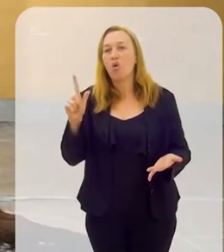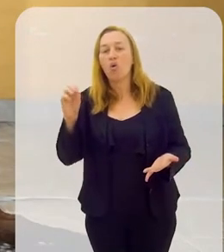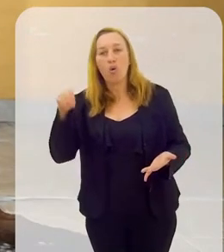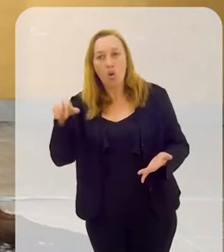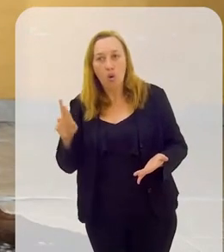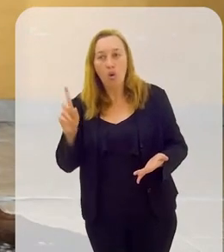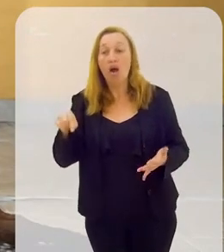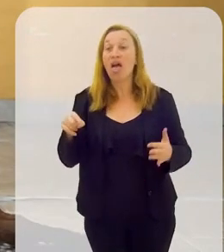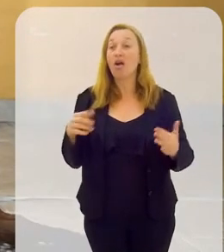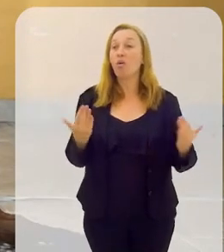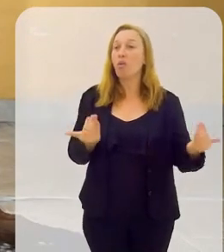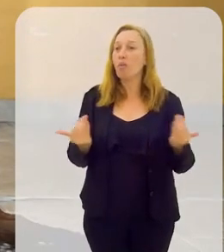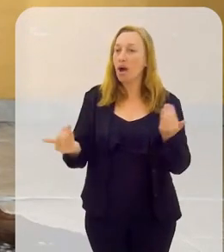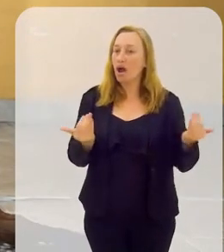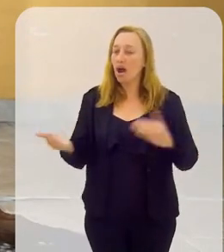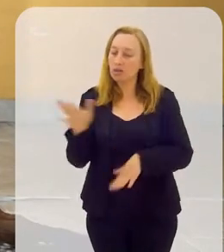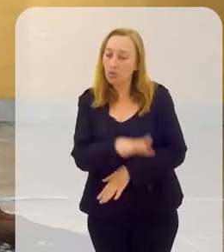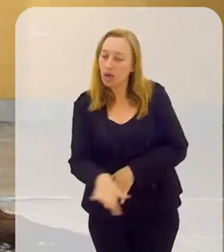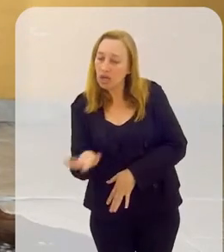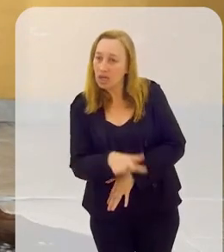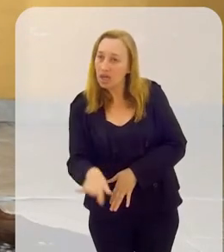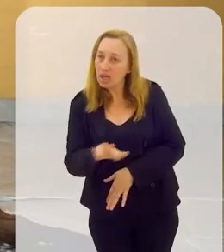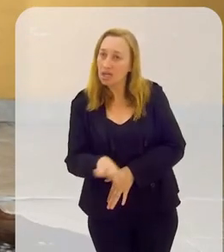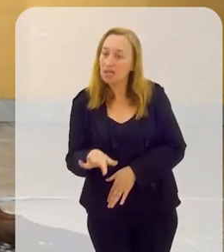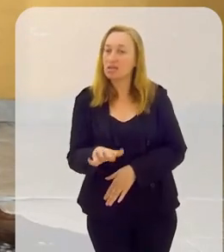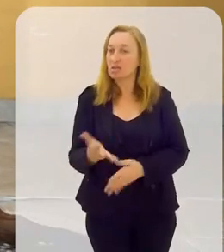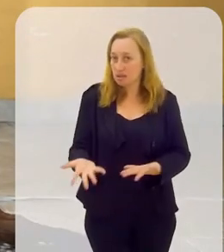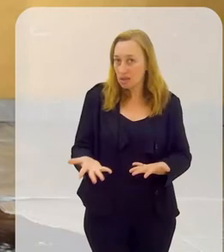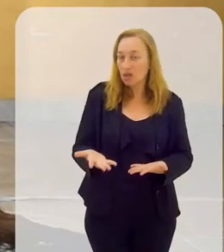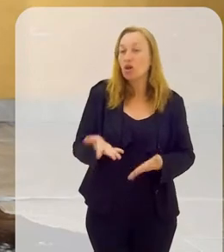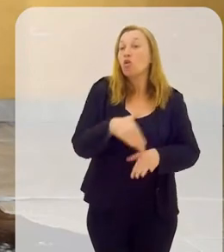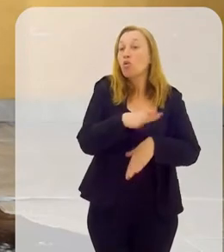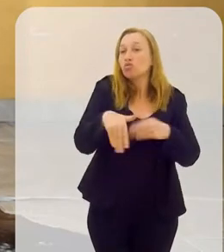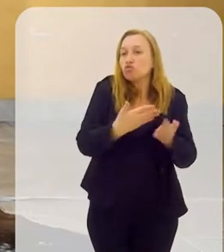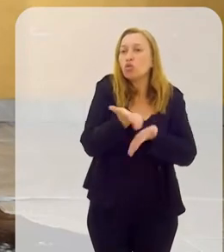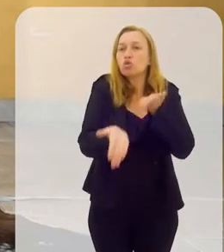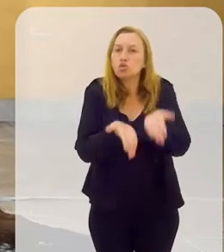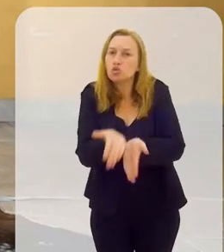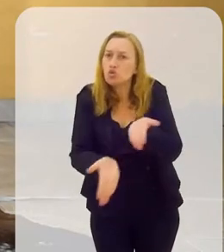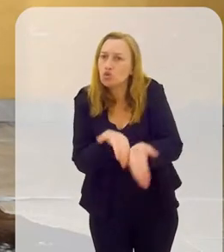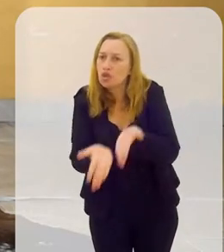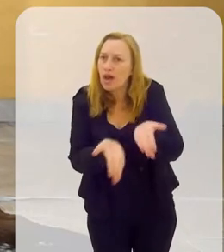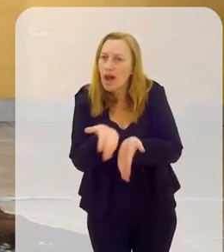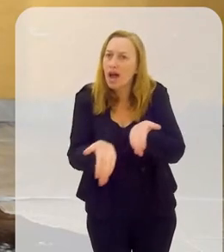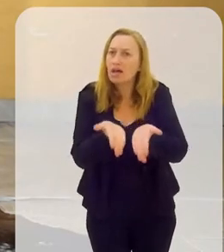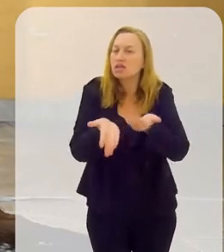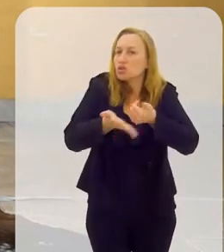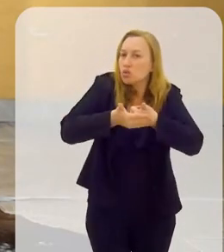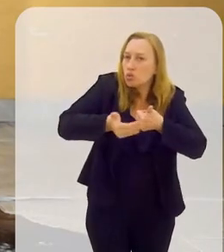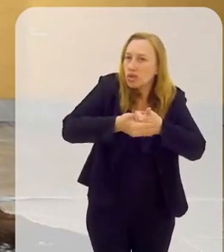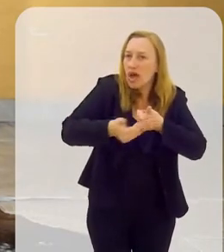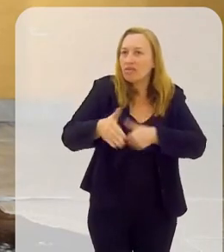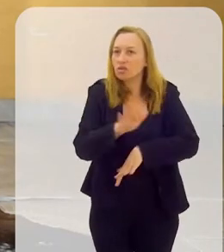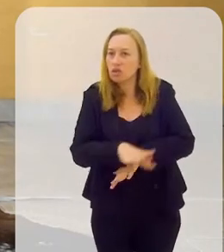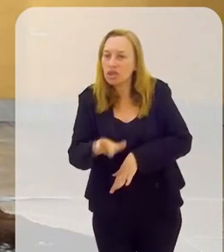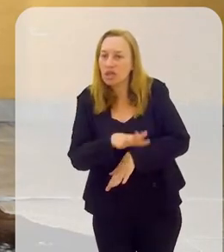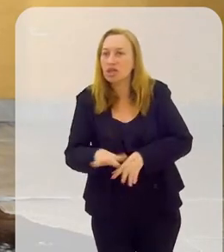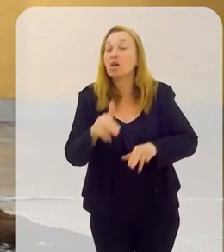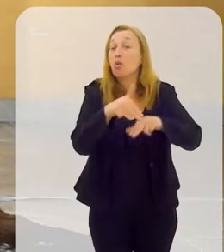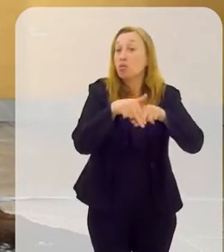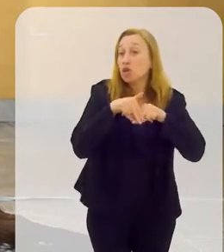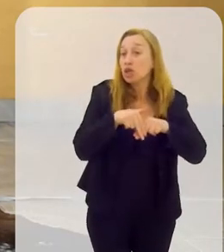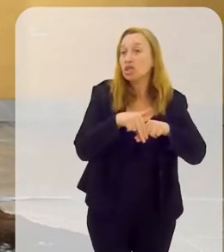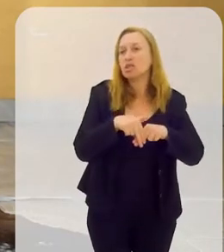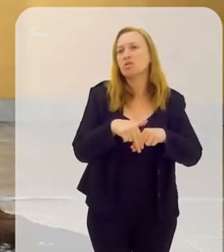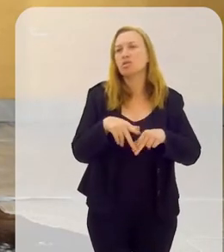criança. Justamente, do que uma criança. Ele tratado como uma criança. Com todos os cuidados que cercariam uma criança. Por